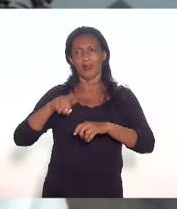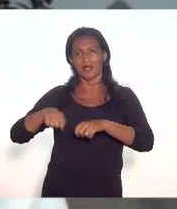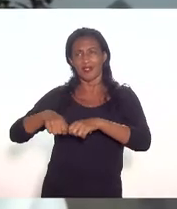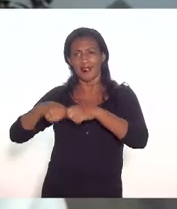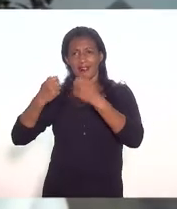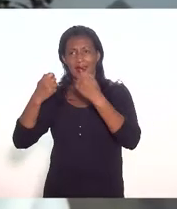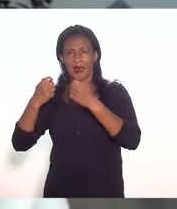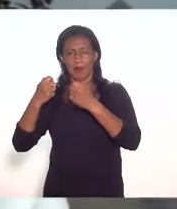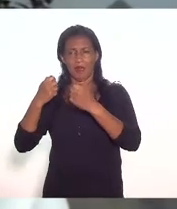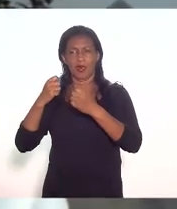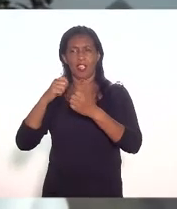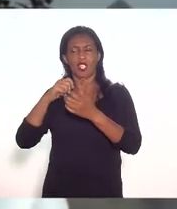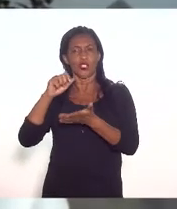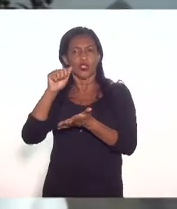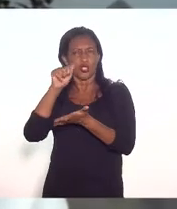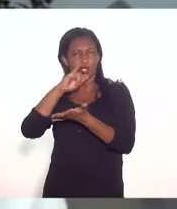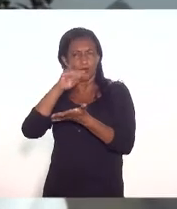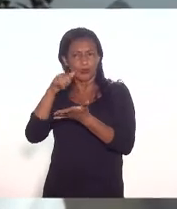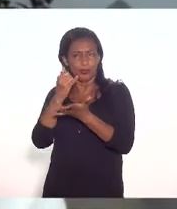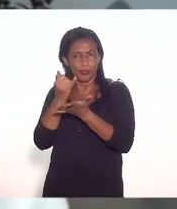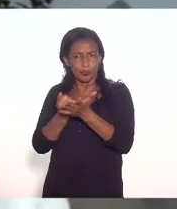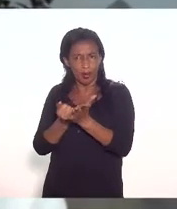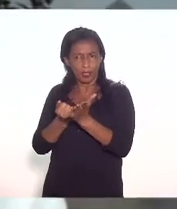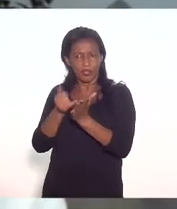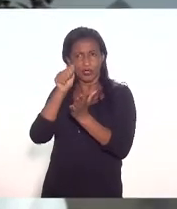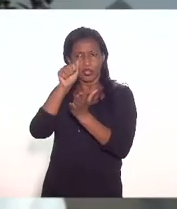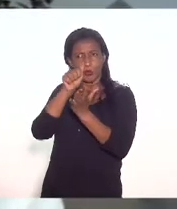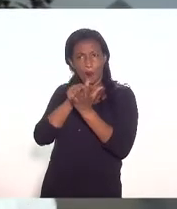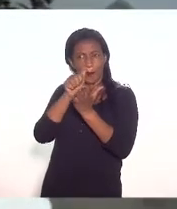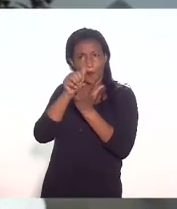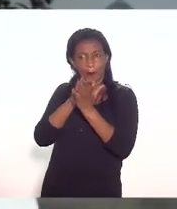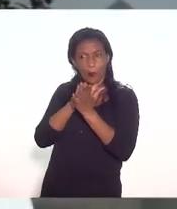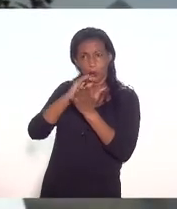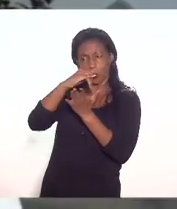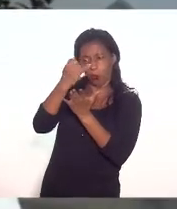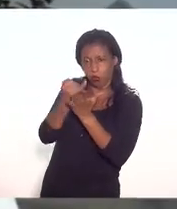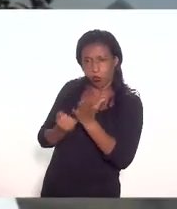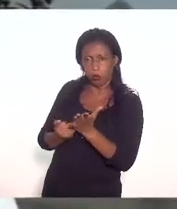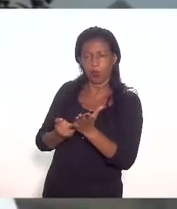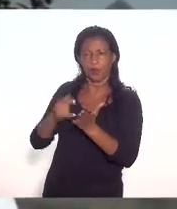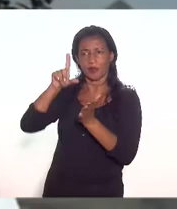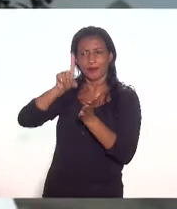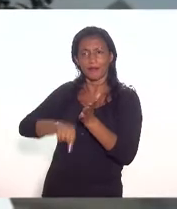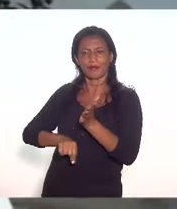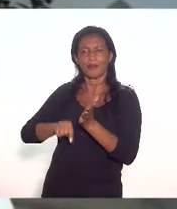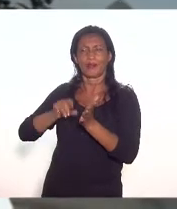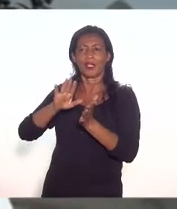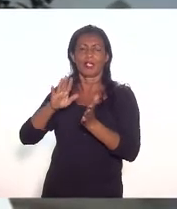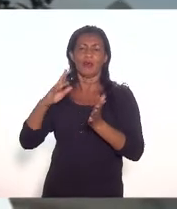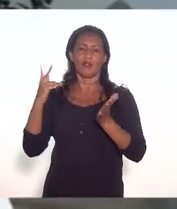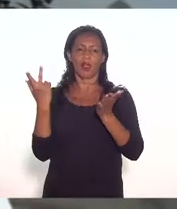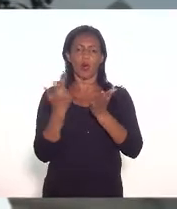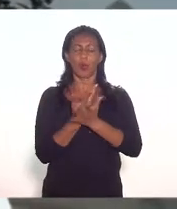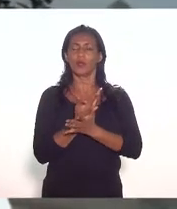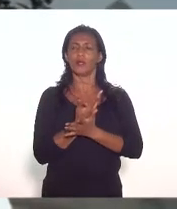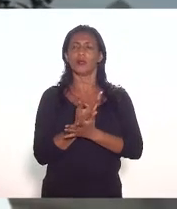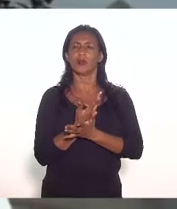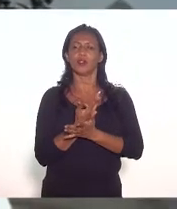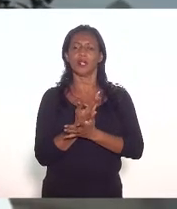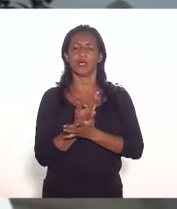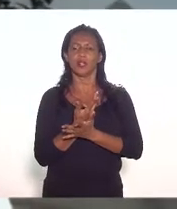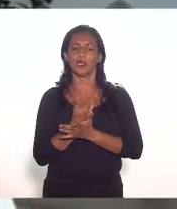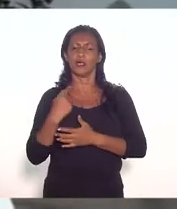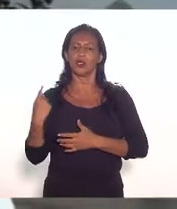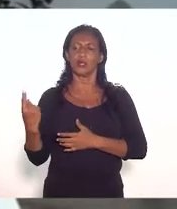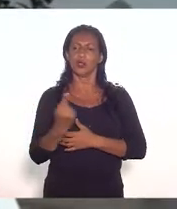de isonomia tributária eu acredito que isso será ruim para o desdobramento porque evidentemente nós